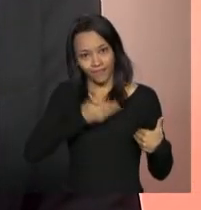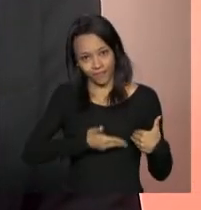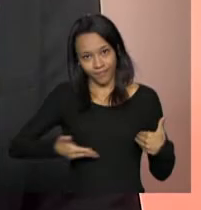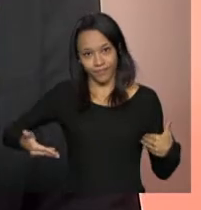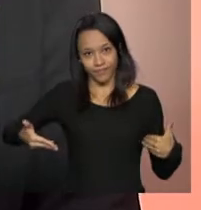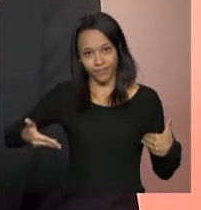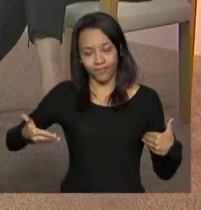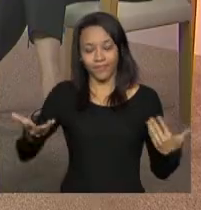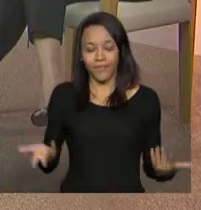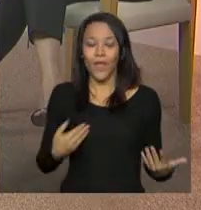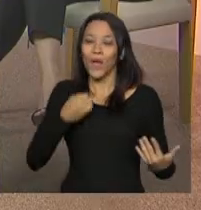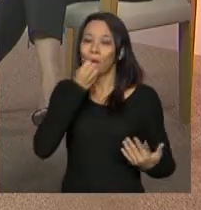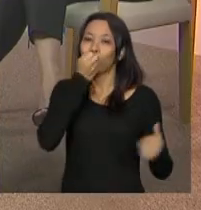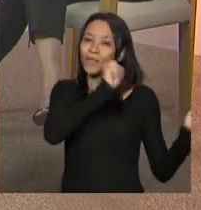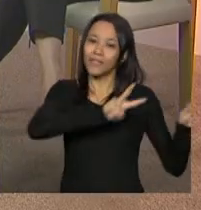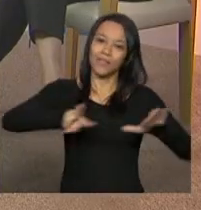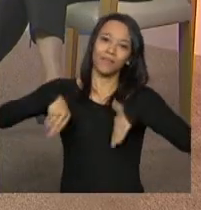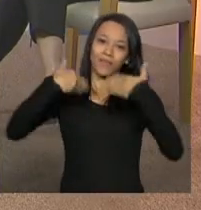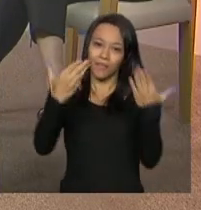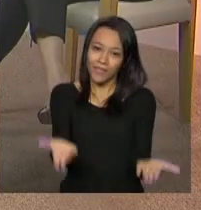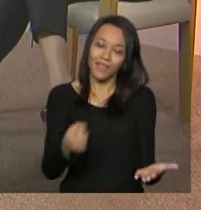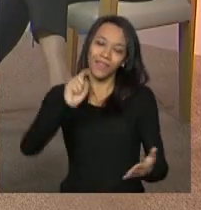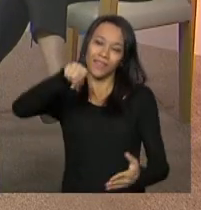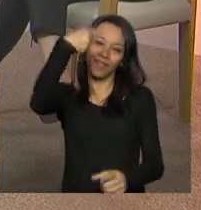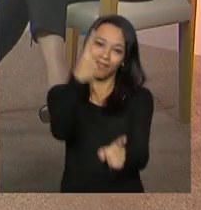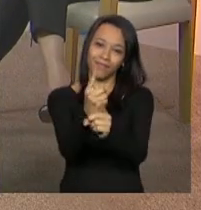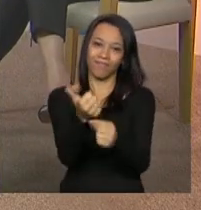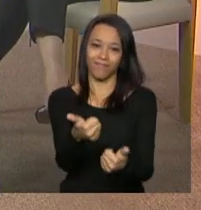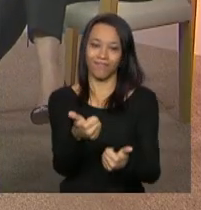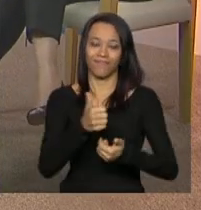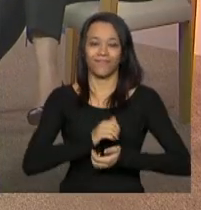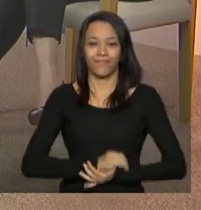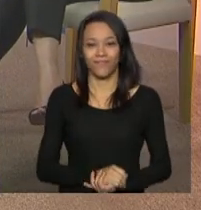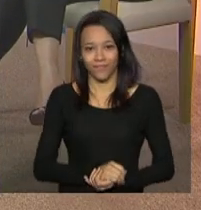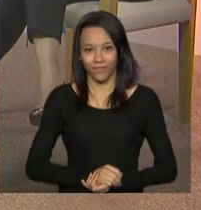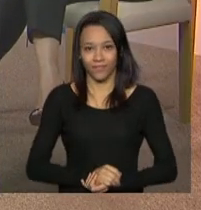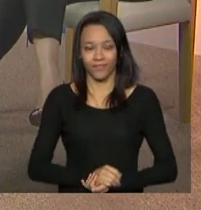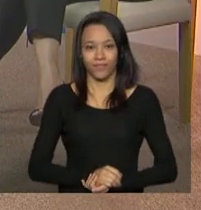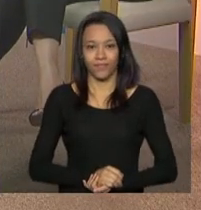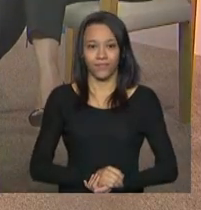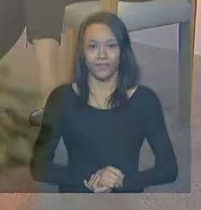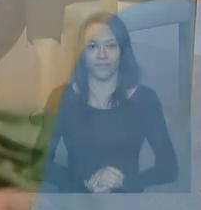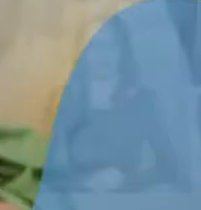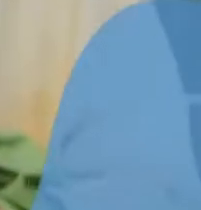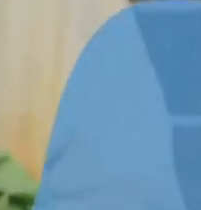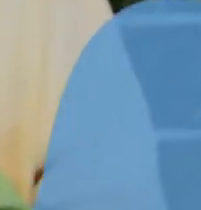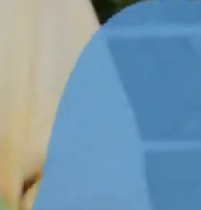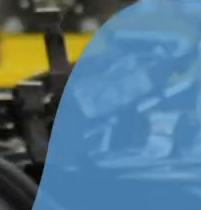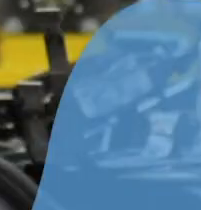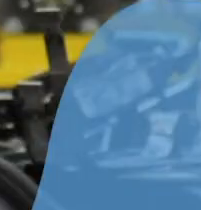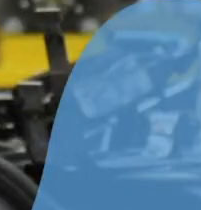uma boa semana para você e até a próxima a